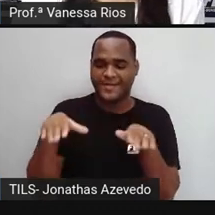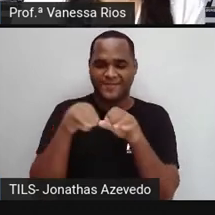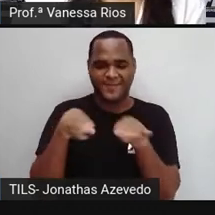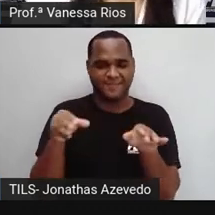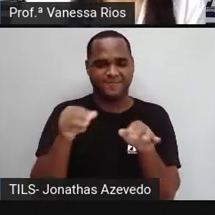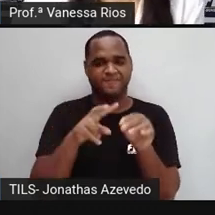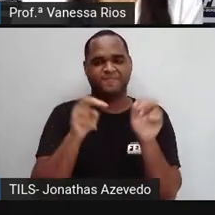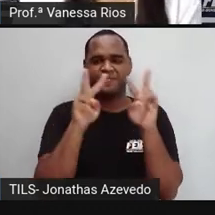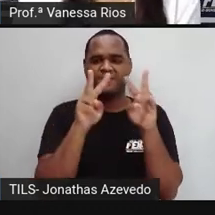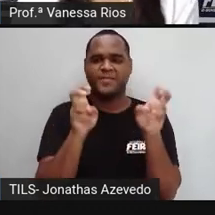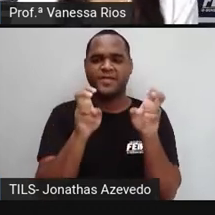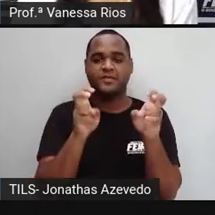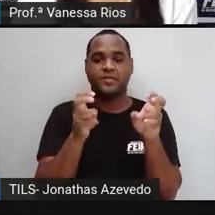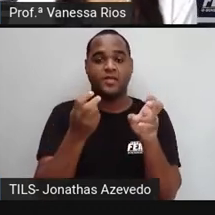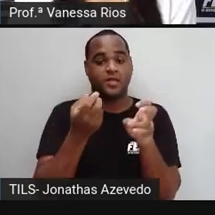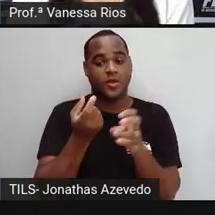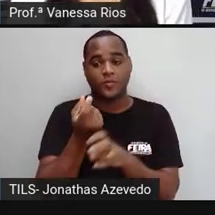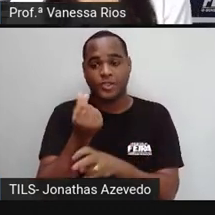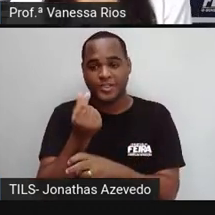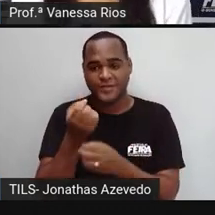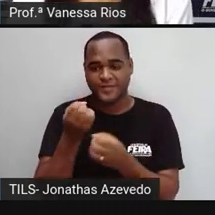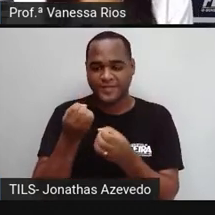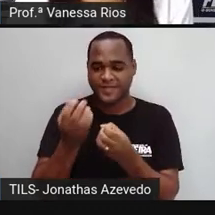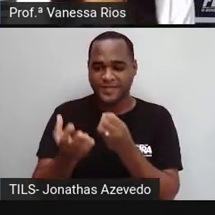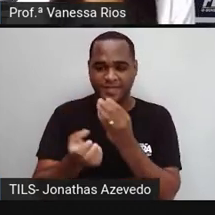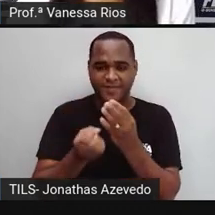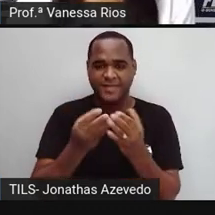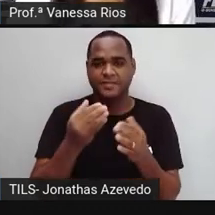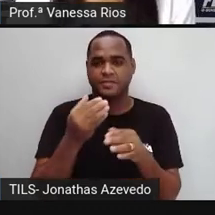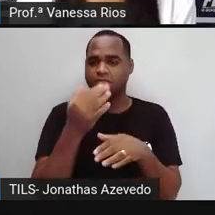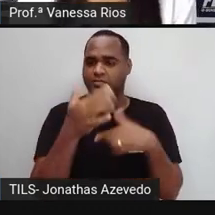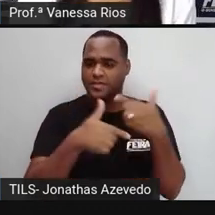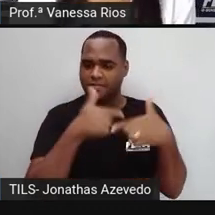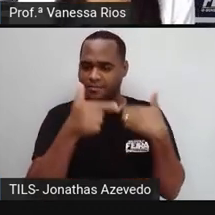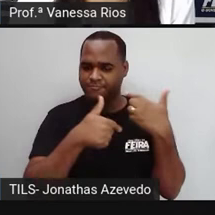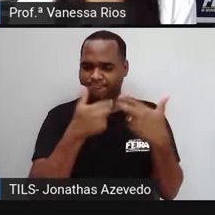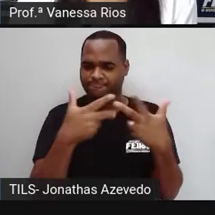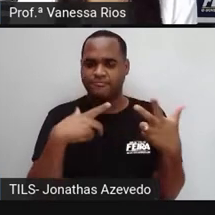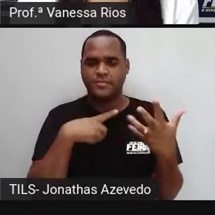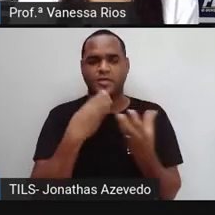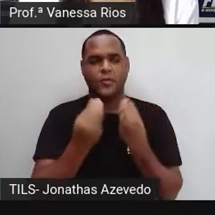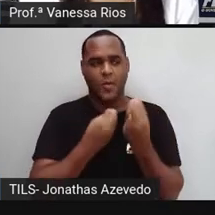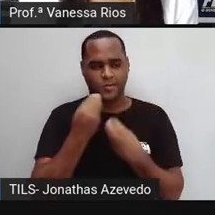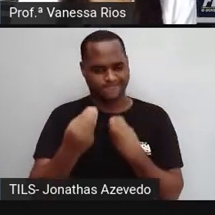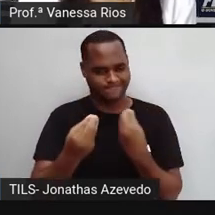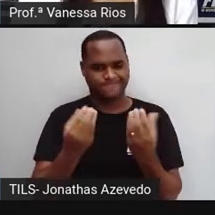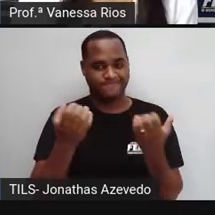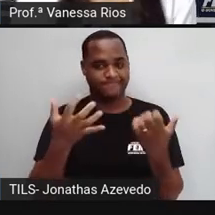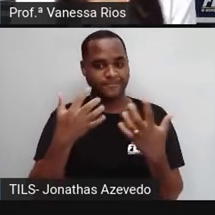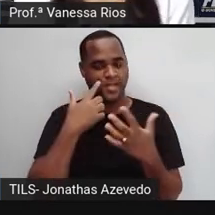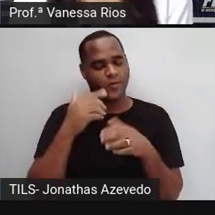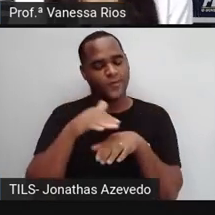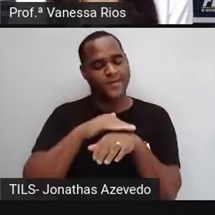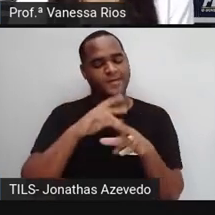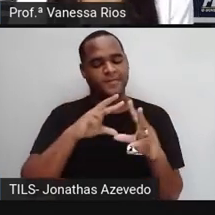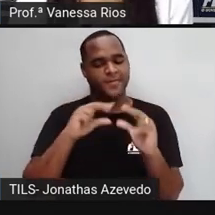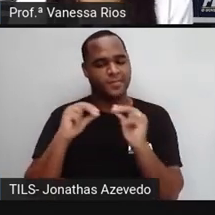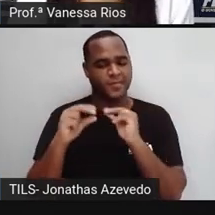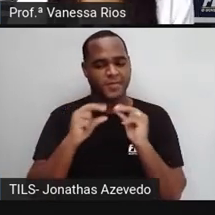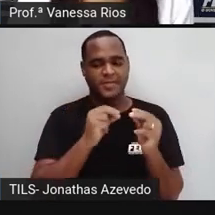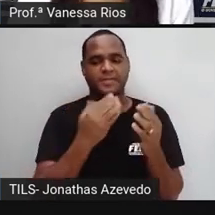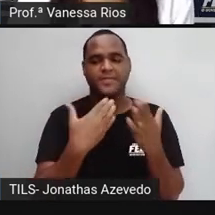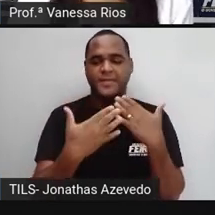esse tema aí, empreendendo nas férias, é para a gente conversar um pouquinho e perceber que a gente pode, sim, se